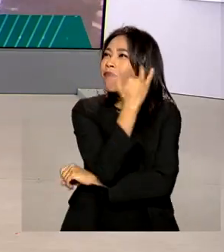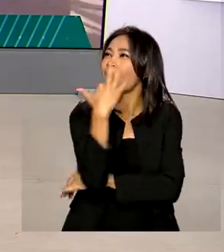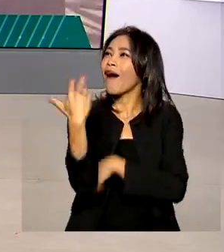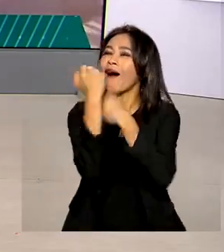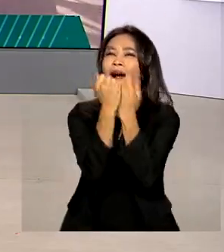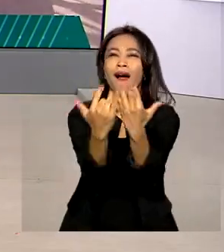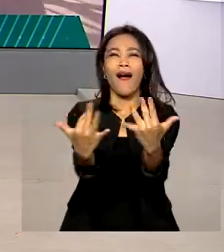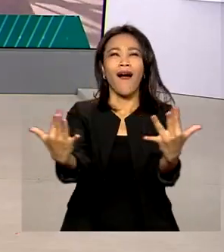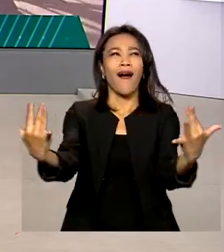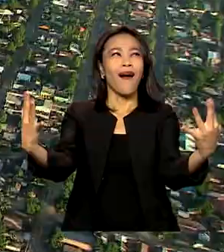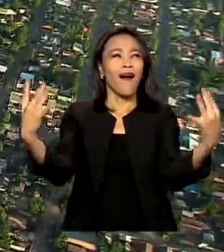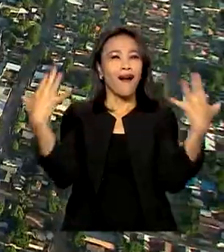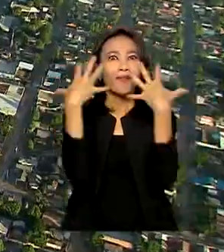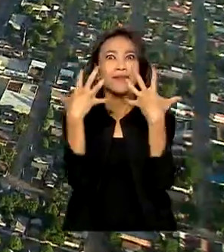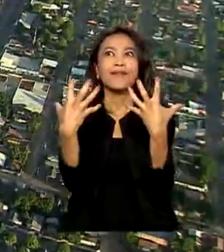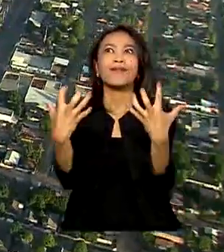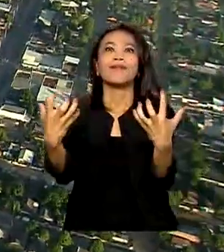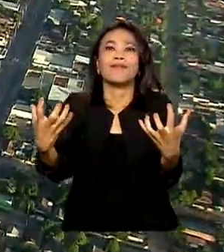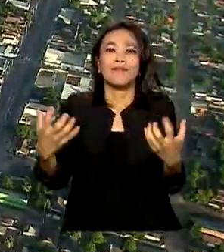grande atrativo.